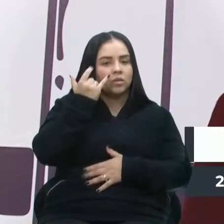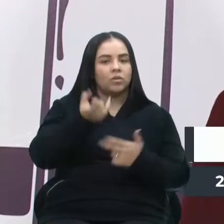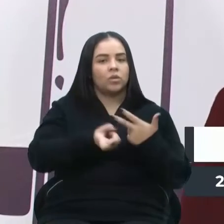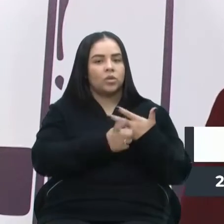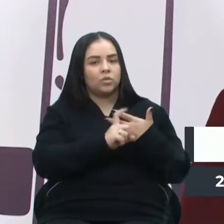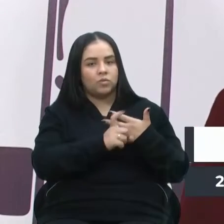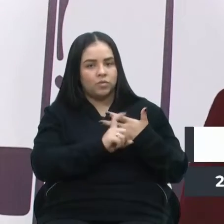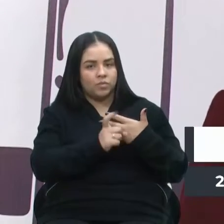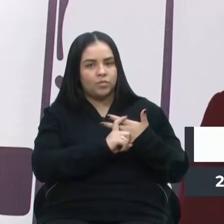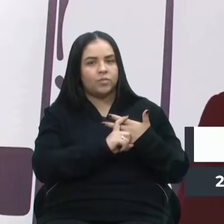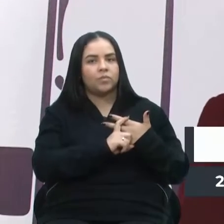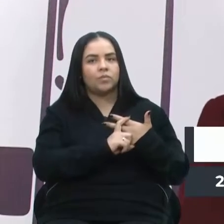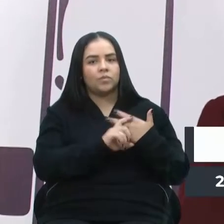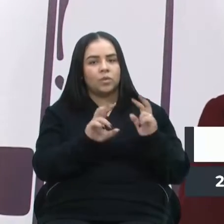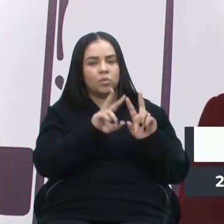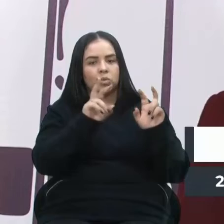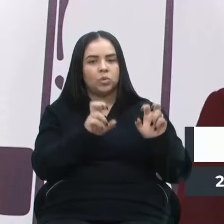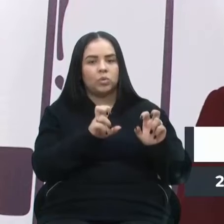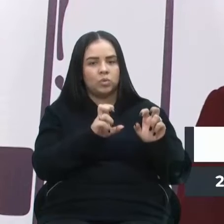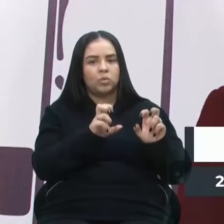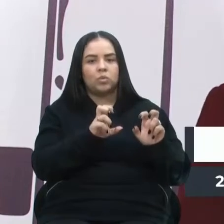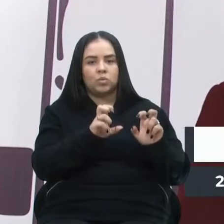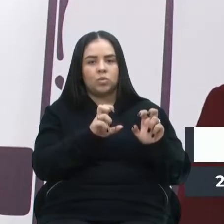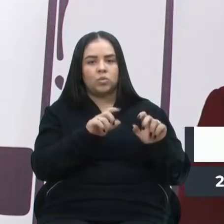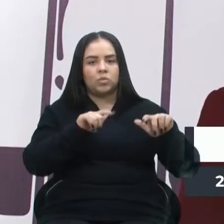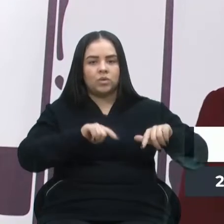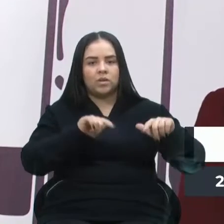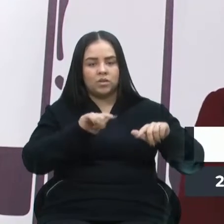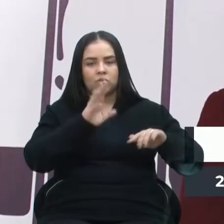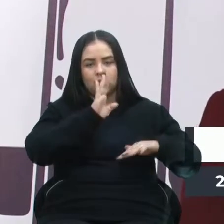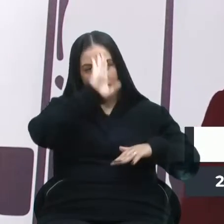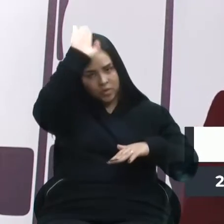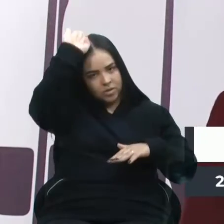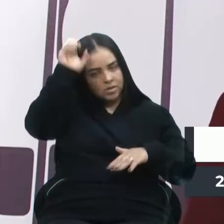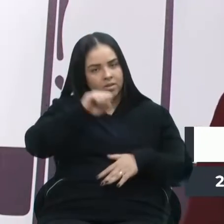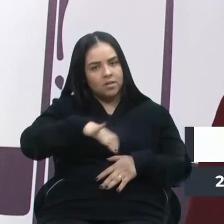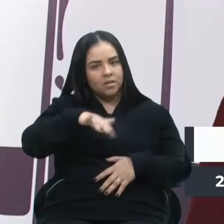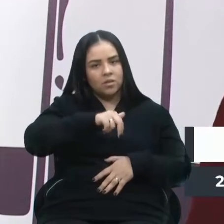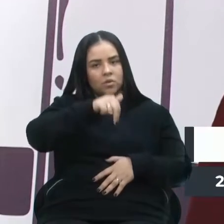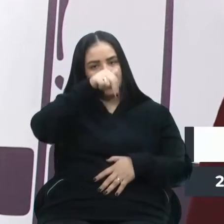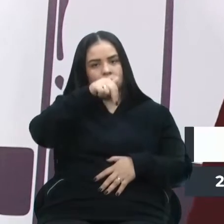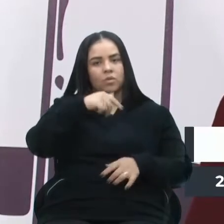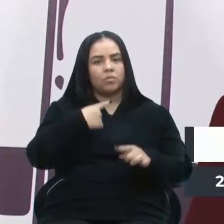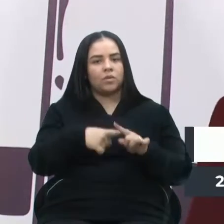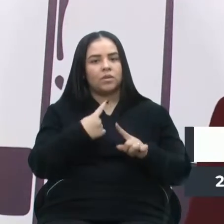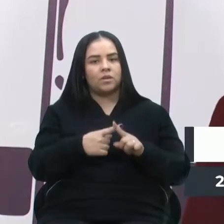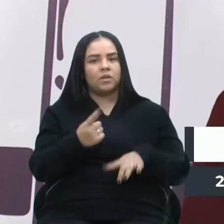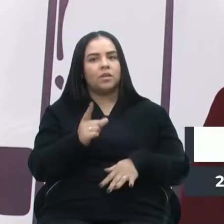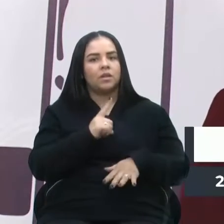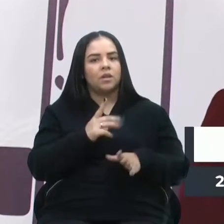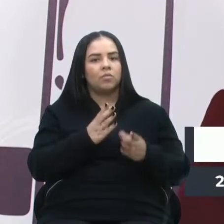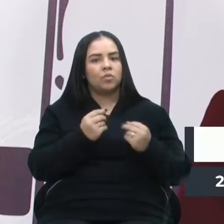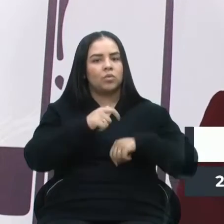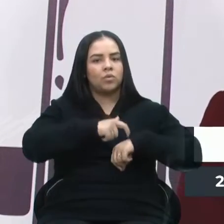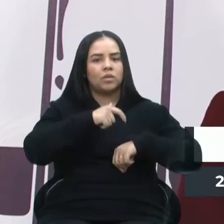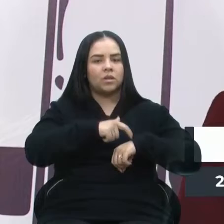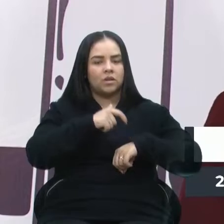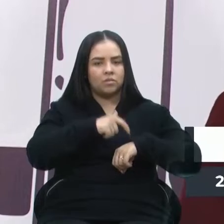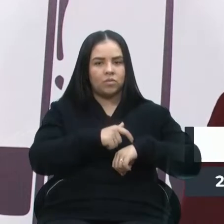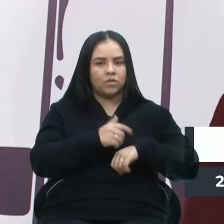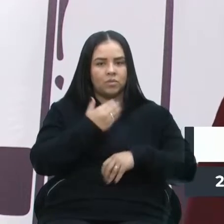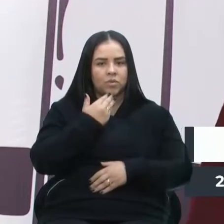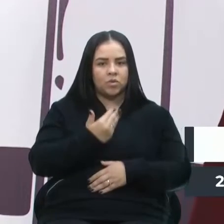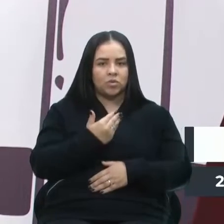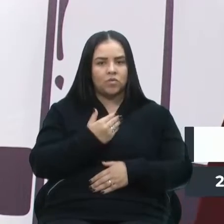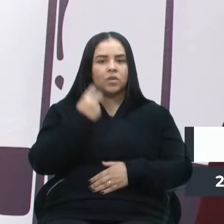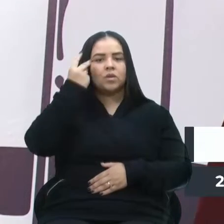Executivo, a respeito do quartel de bombeiros da Zona Norte, um pedido já que há muito tempo, o vereador